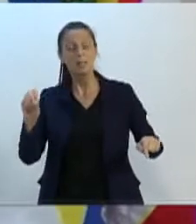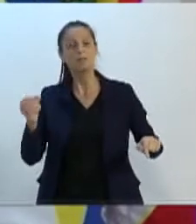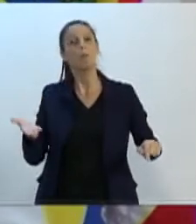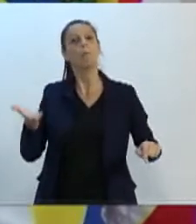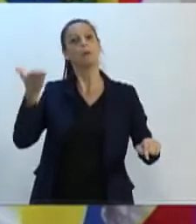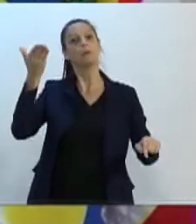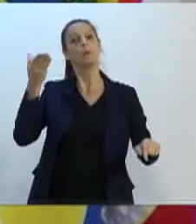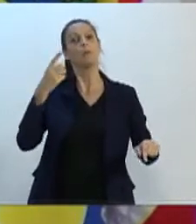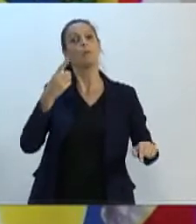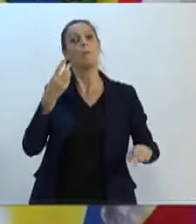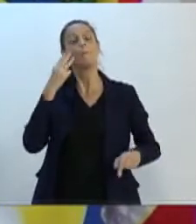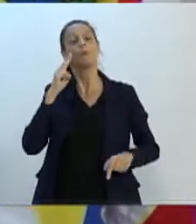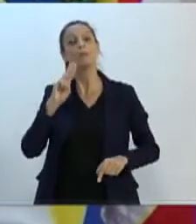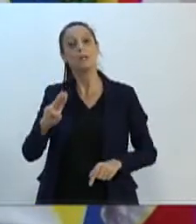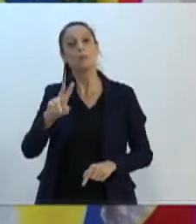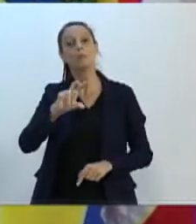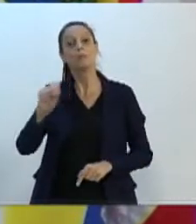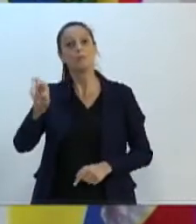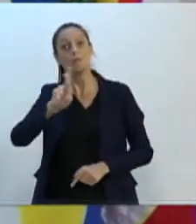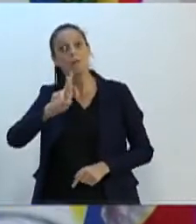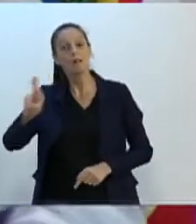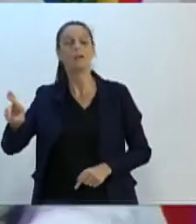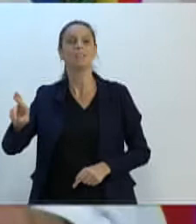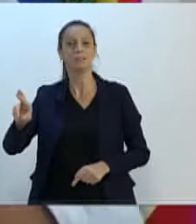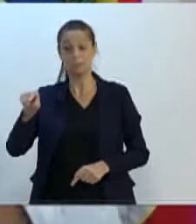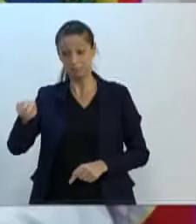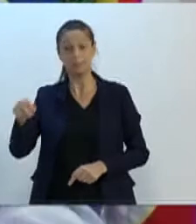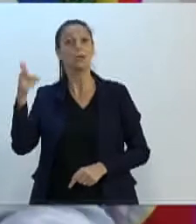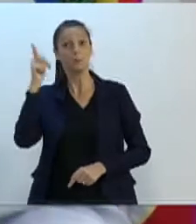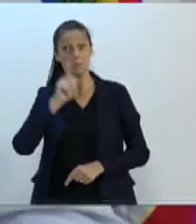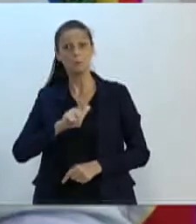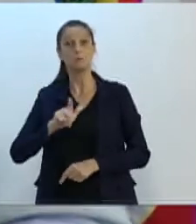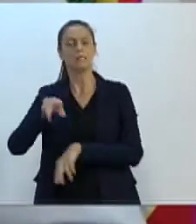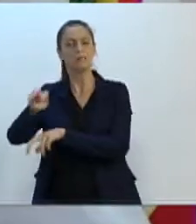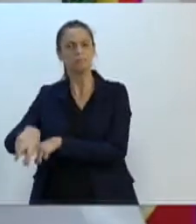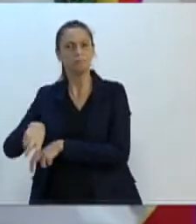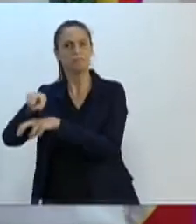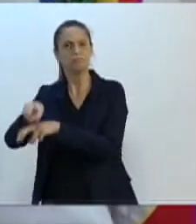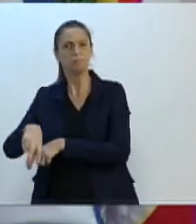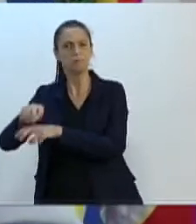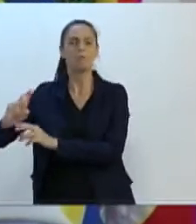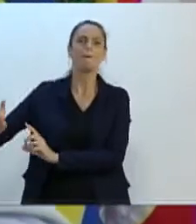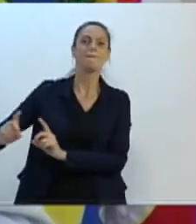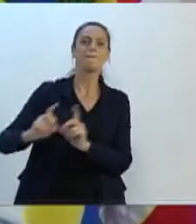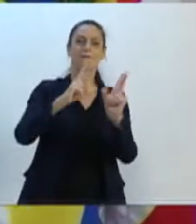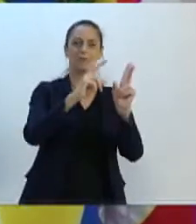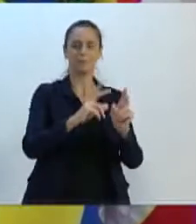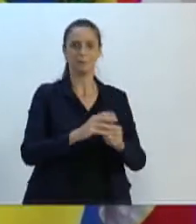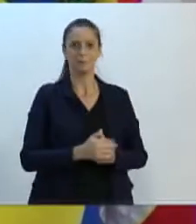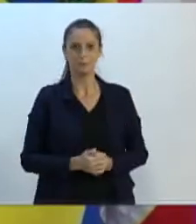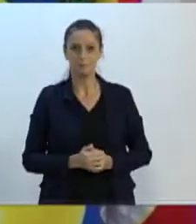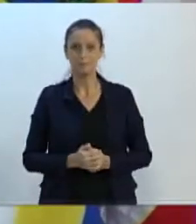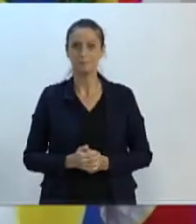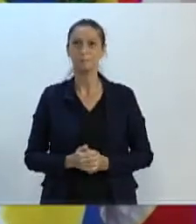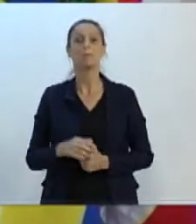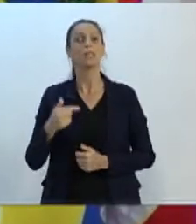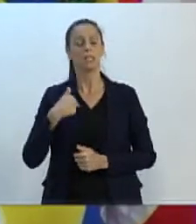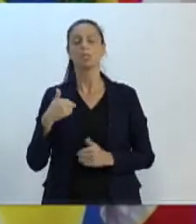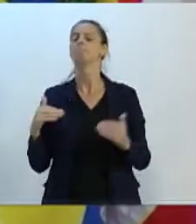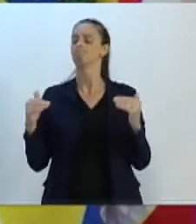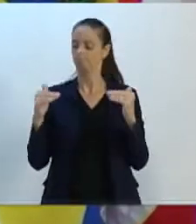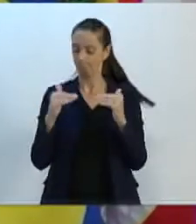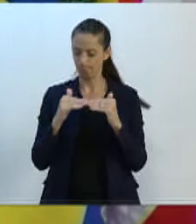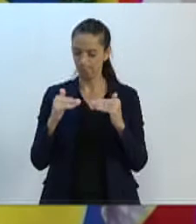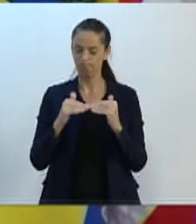1 milhão e de 500 reais para que ele seja distribuído entre os 39 colonos. Sou simpatizante desde